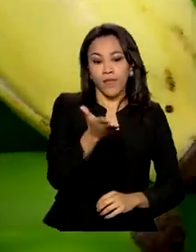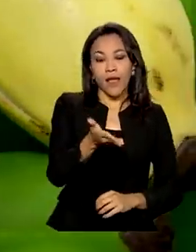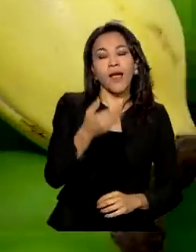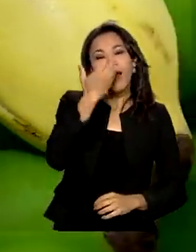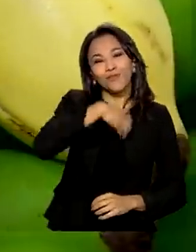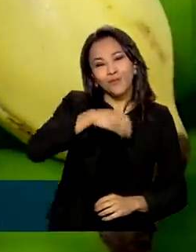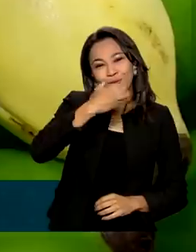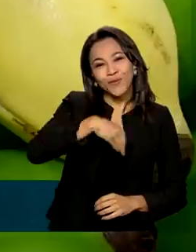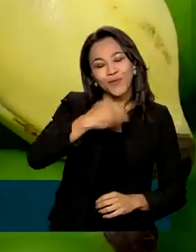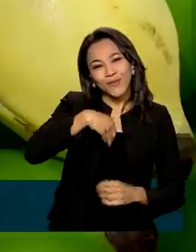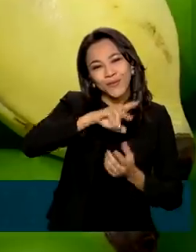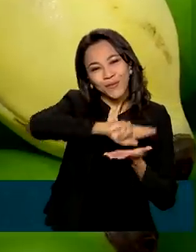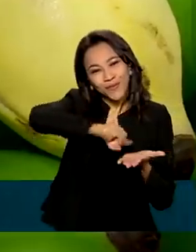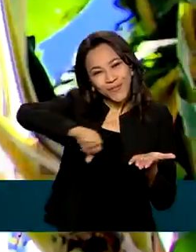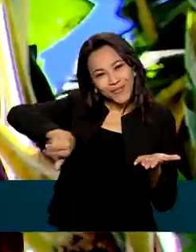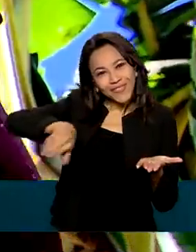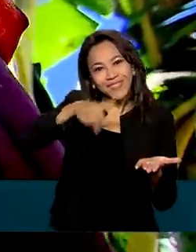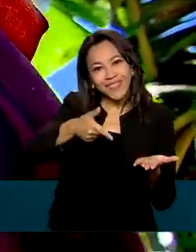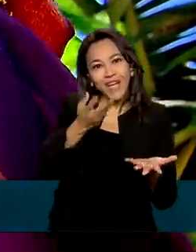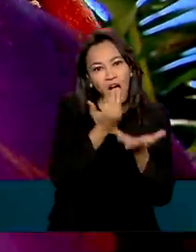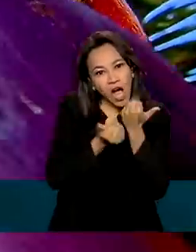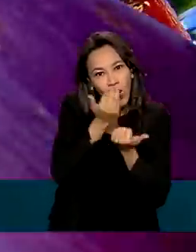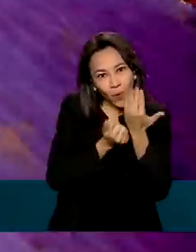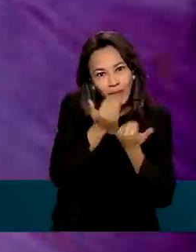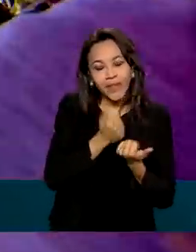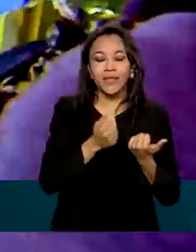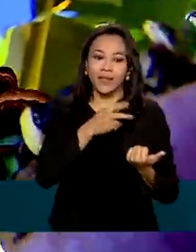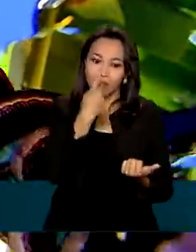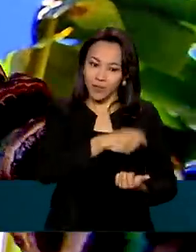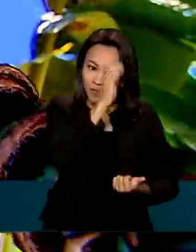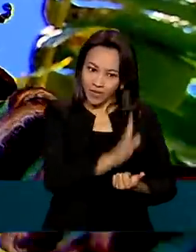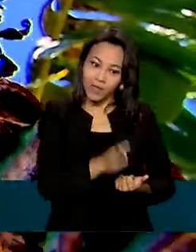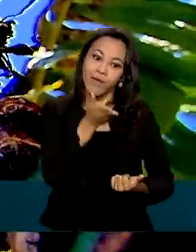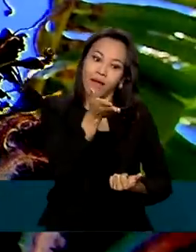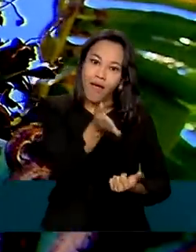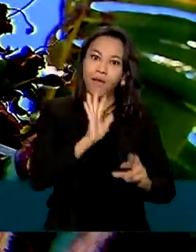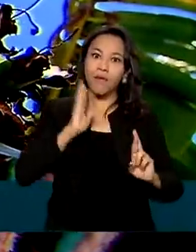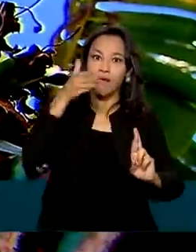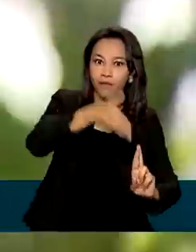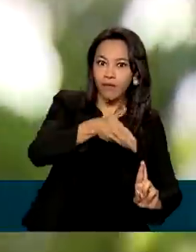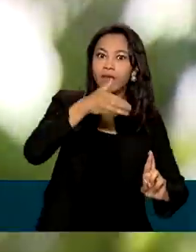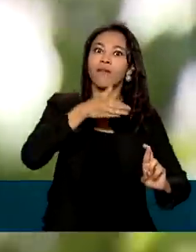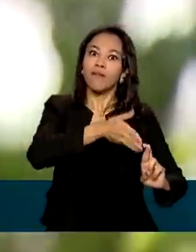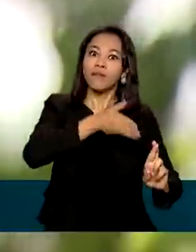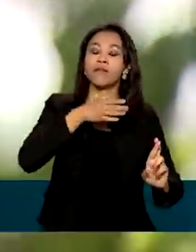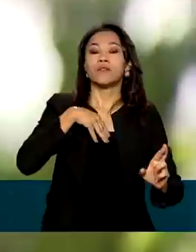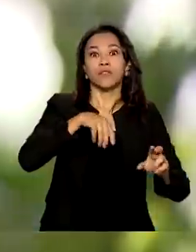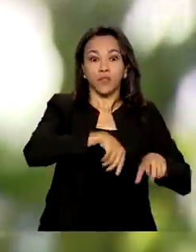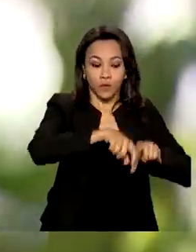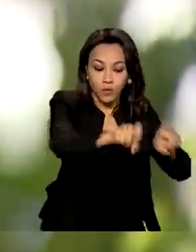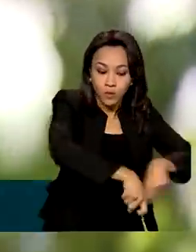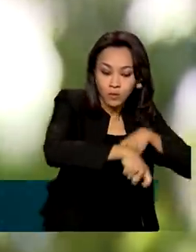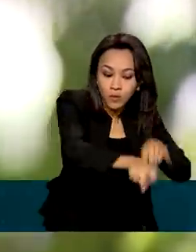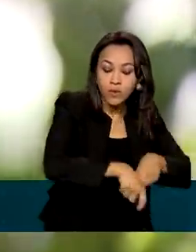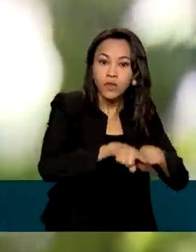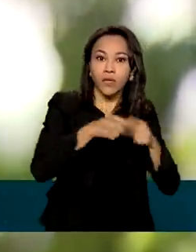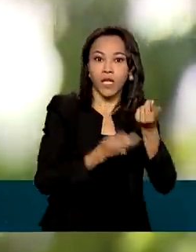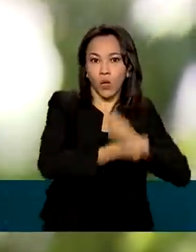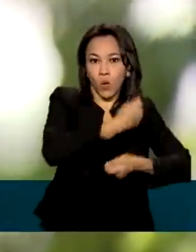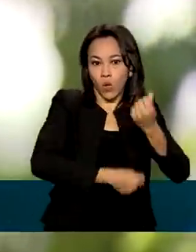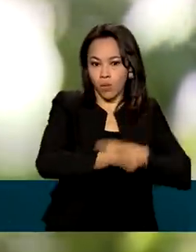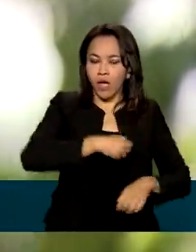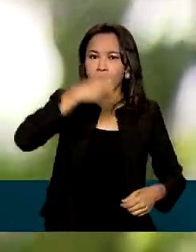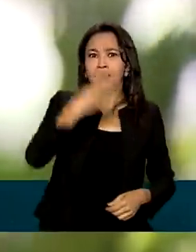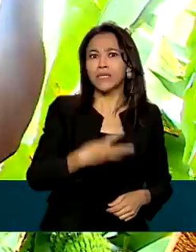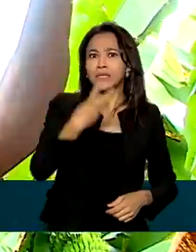mais consumida pelos brasileiros também é destaque no campo e na economia. O Brasil é o terceiro maior produtor de